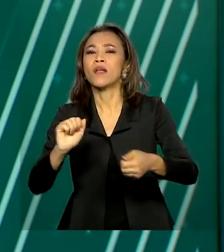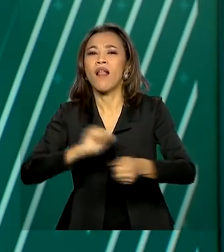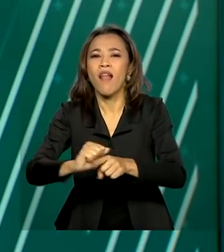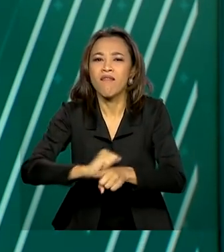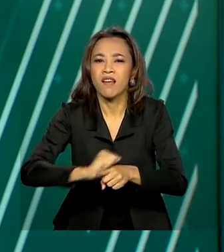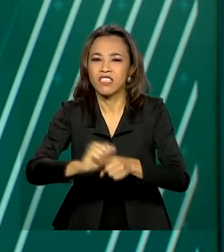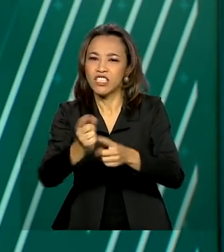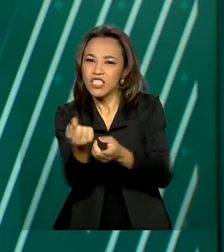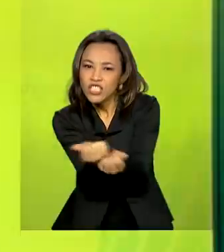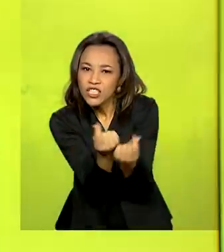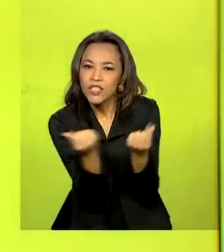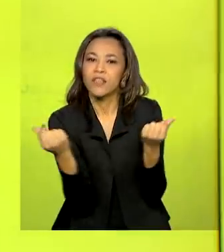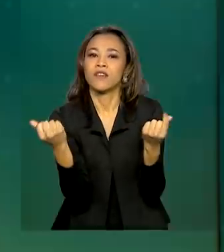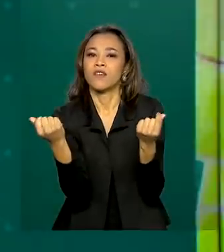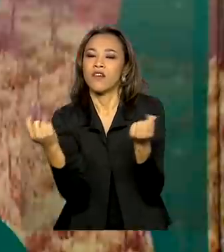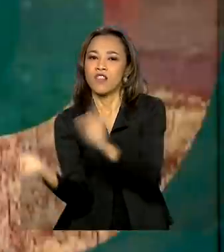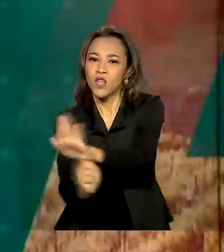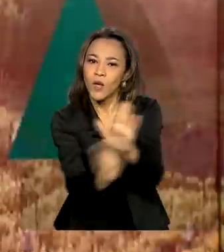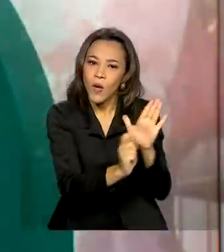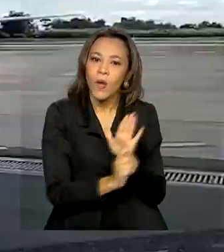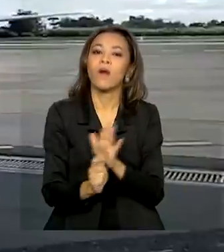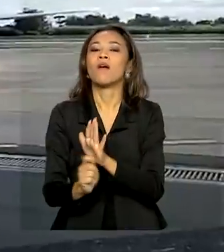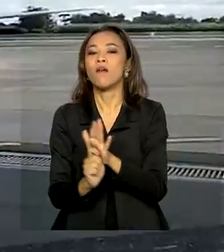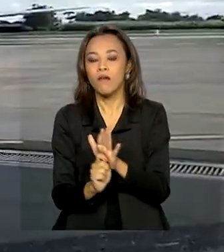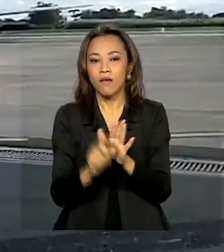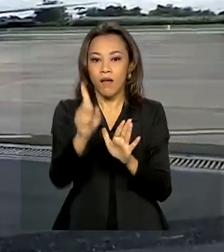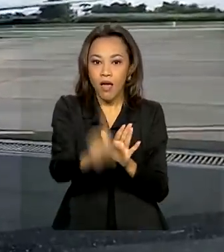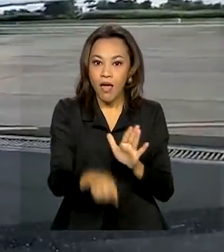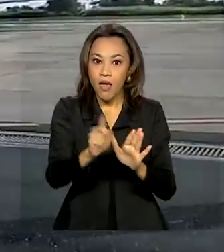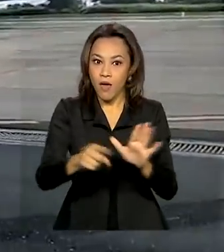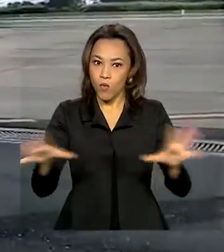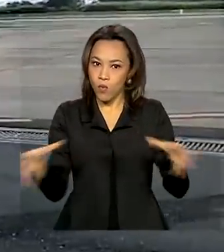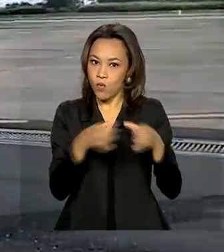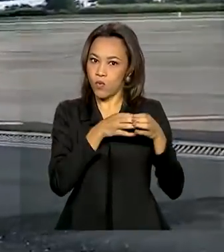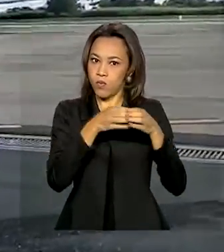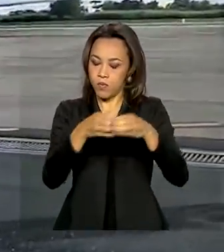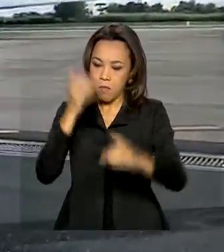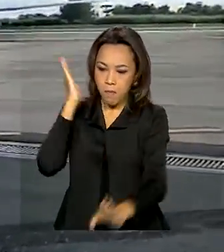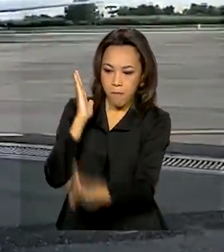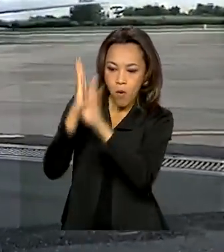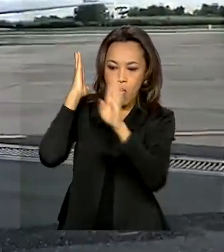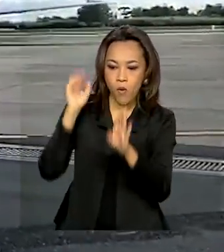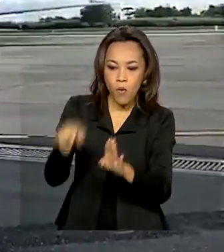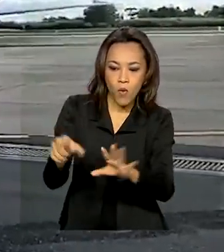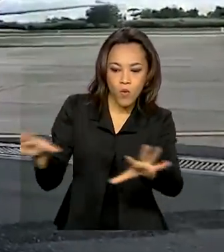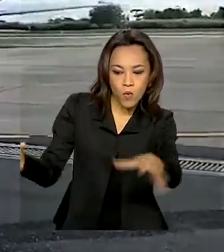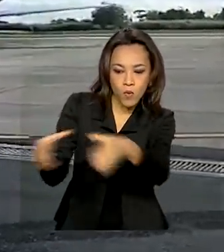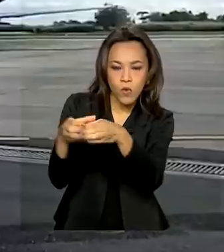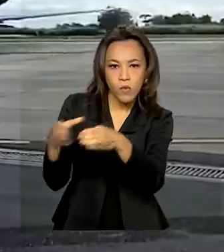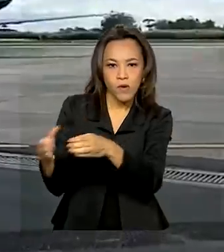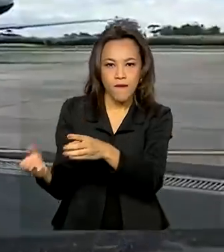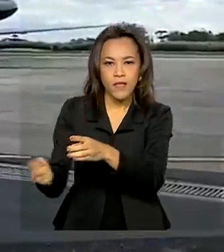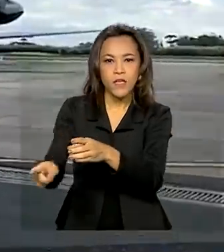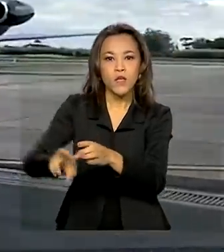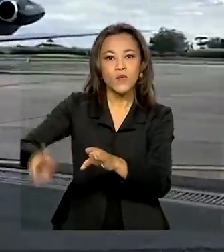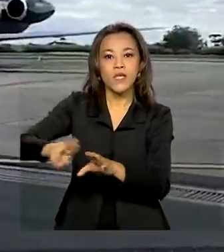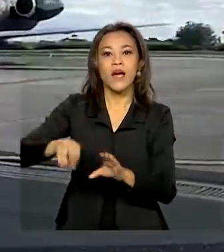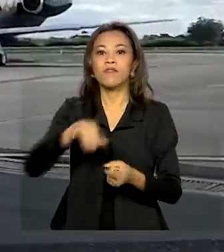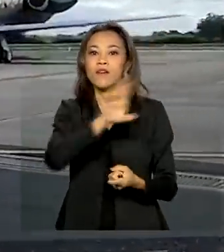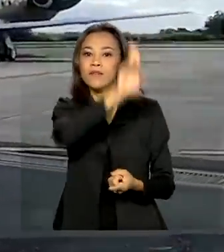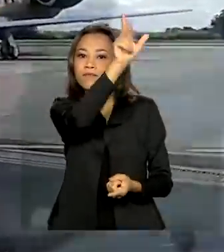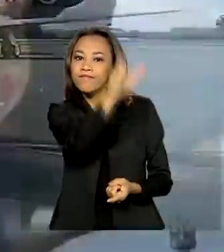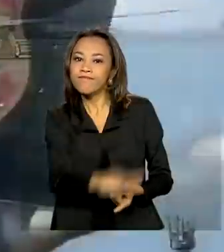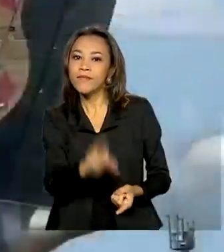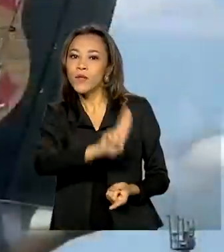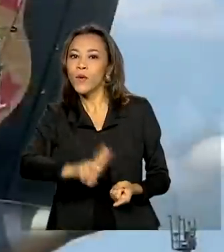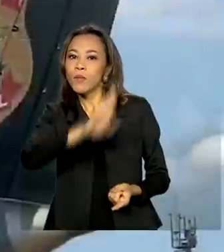tráfico internacional de drogas. A operação Enterprise desarticulou uma organização que utilizava laranjas e empresas